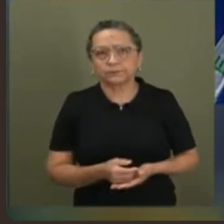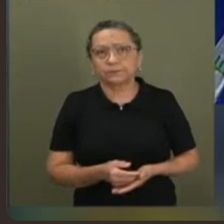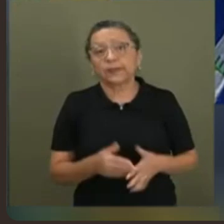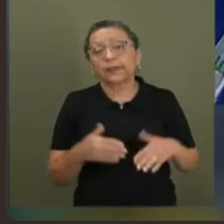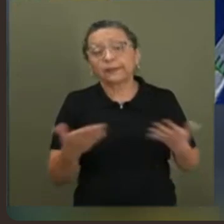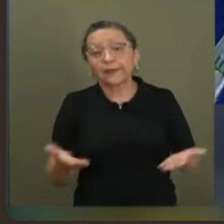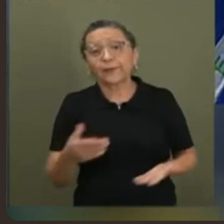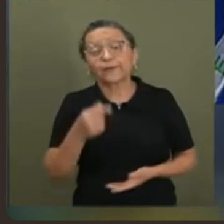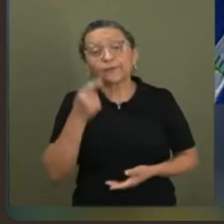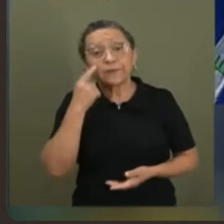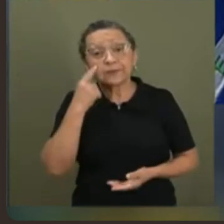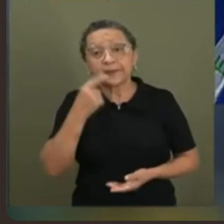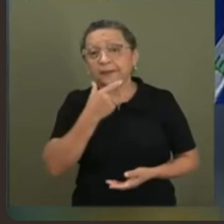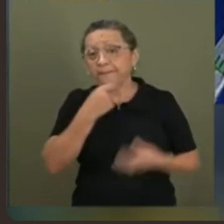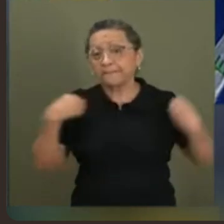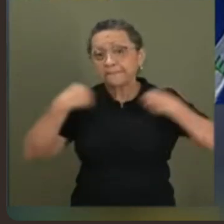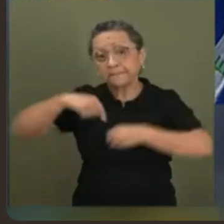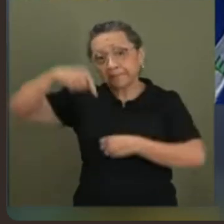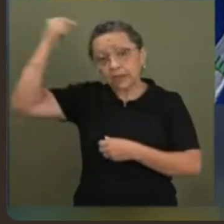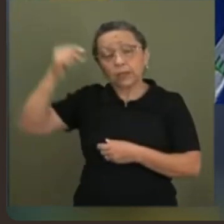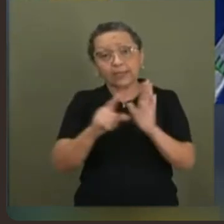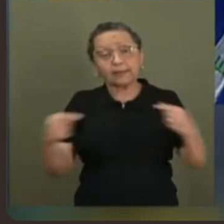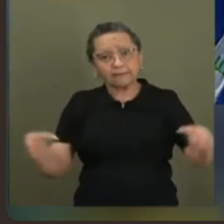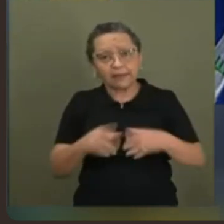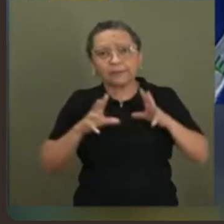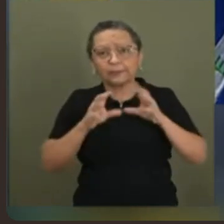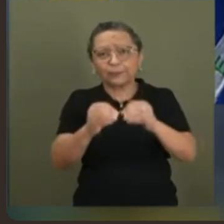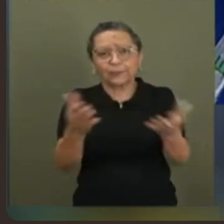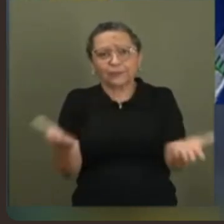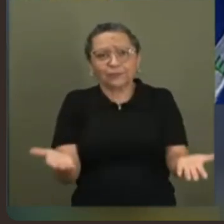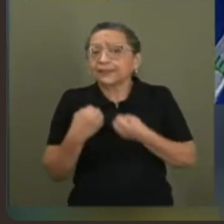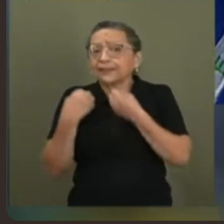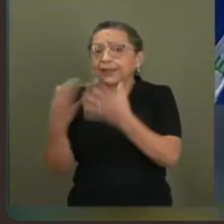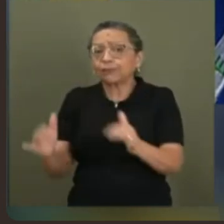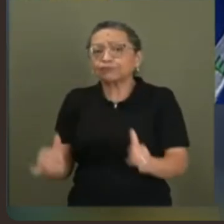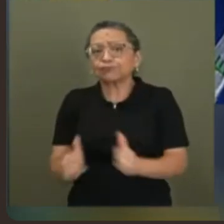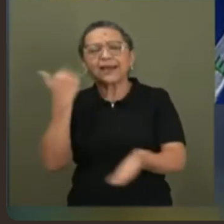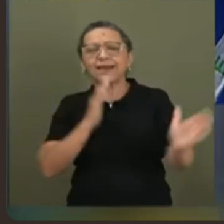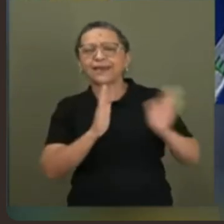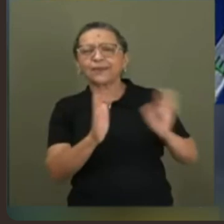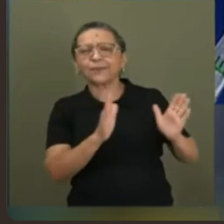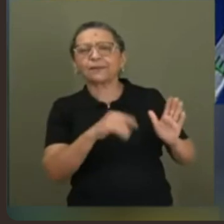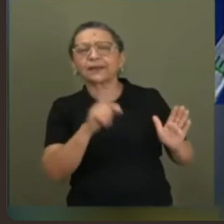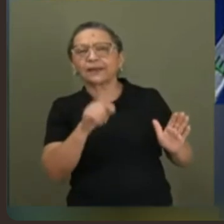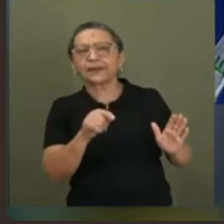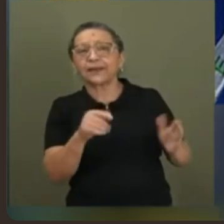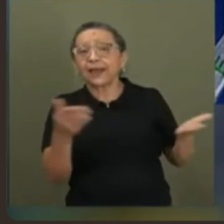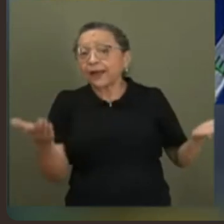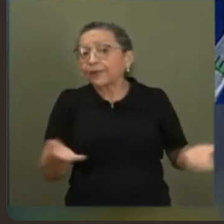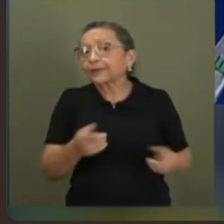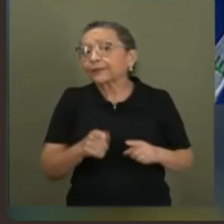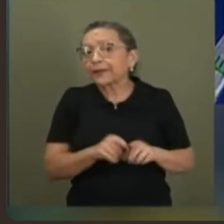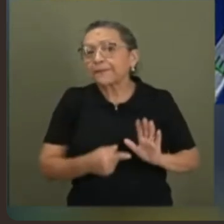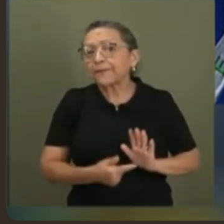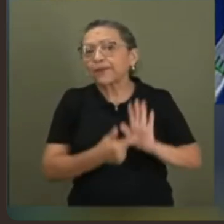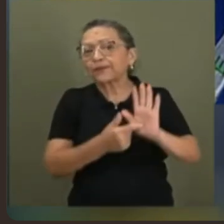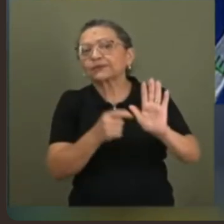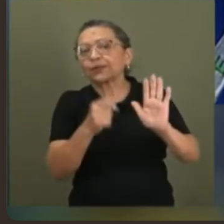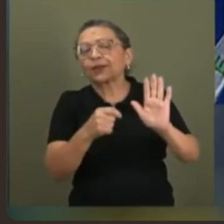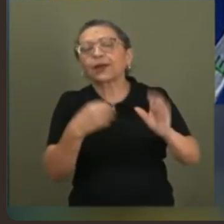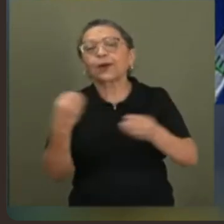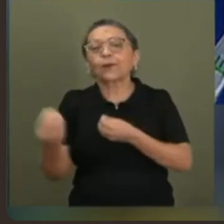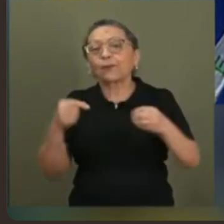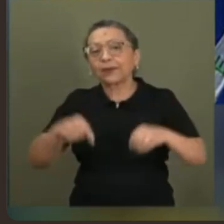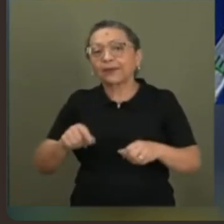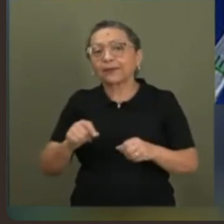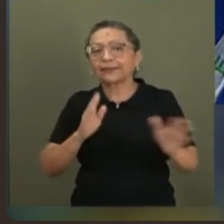Então o Barroso, gente, aplicou uma lei que vale pra todo mundo, entendeu? Deu um induto nessa época para ele. Agora eu queria mostrar pra vocês aqui como é